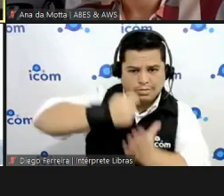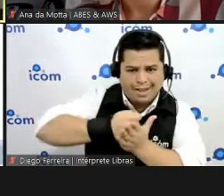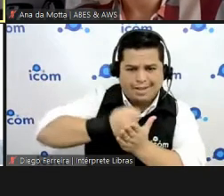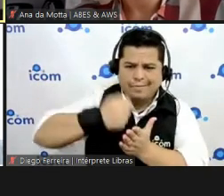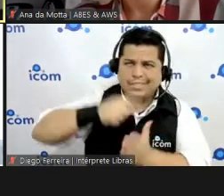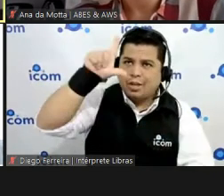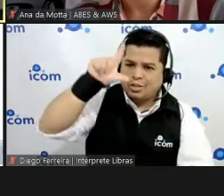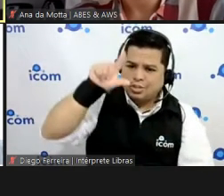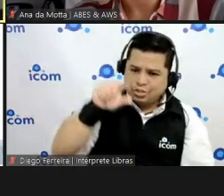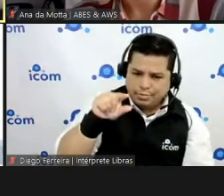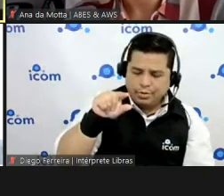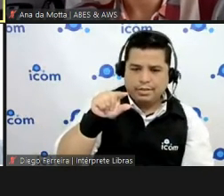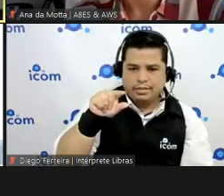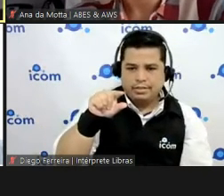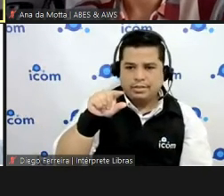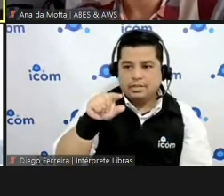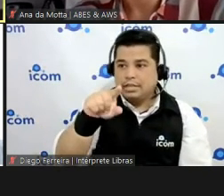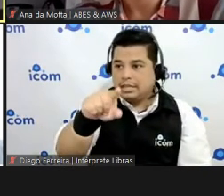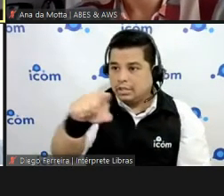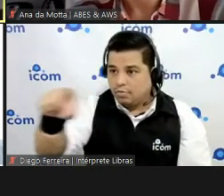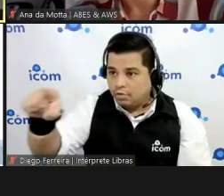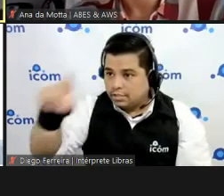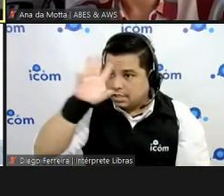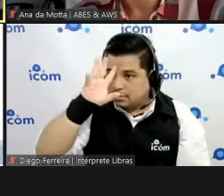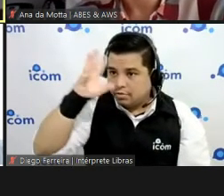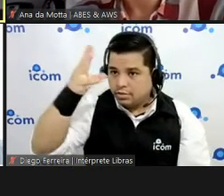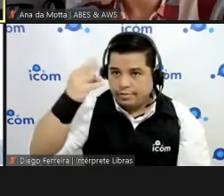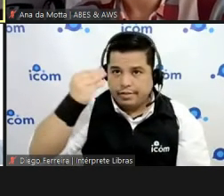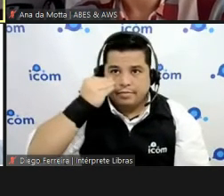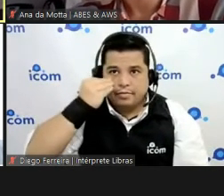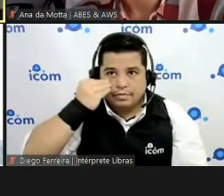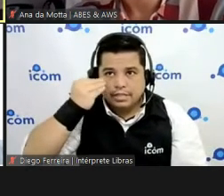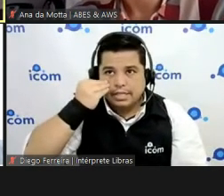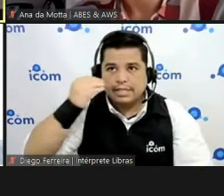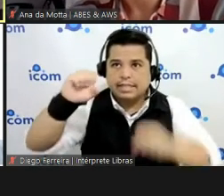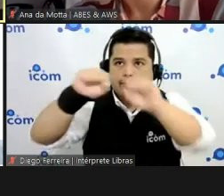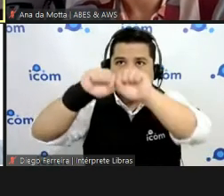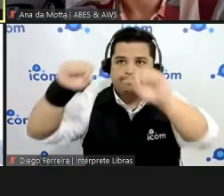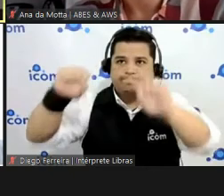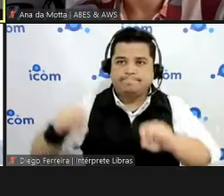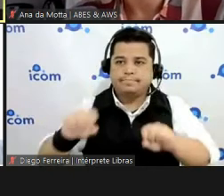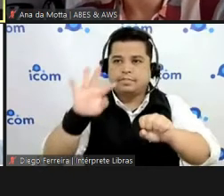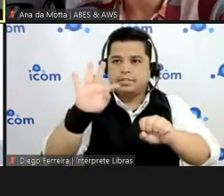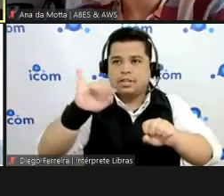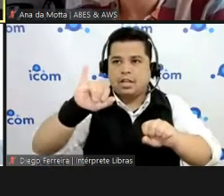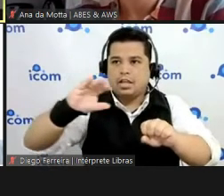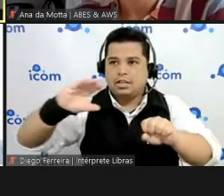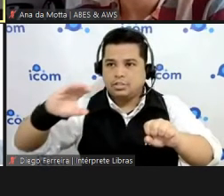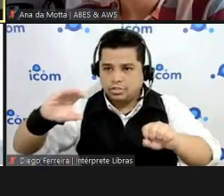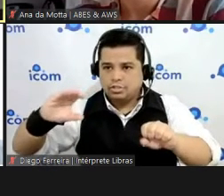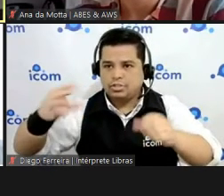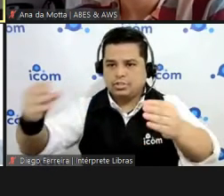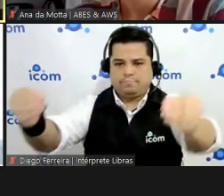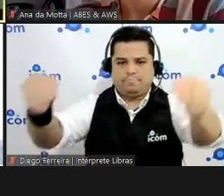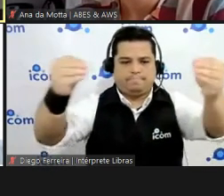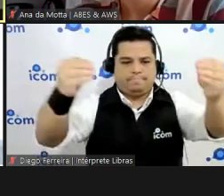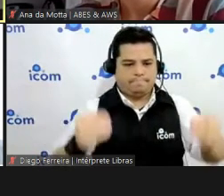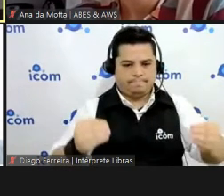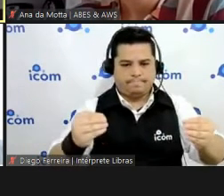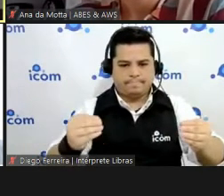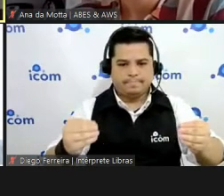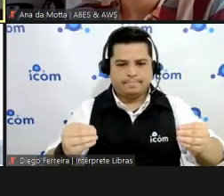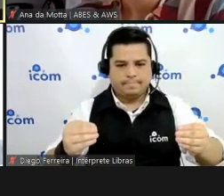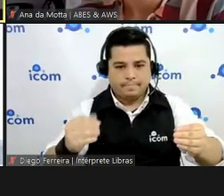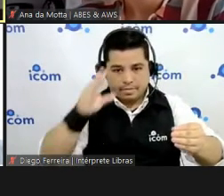então você vai pensar numa solução de tique posso pensar até na história dos estortáveis o cara vai trazer mas você já tem no mercado o cara vai trazer uma